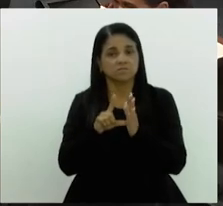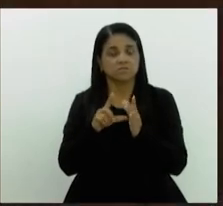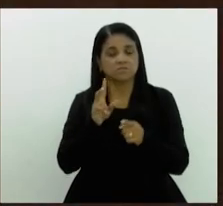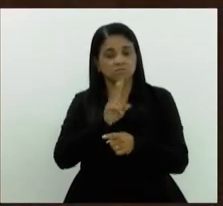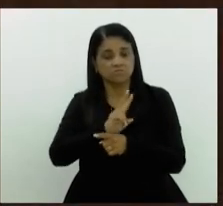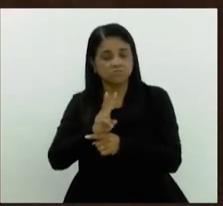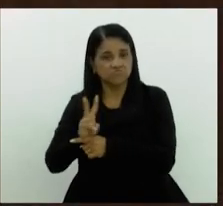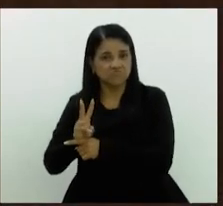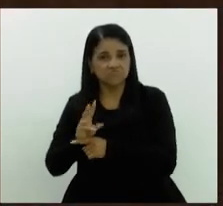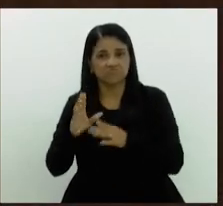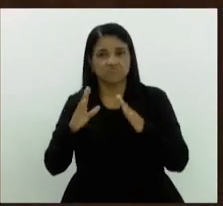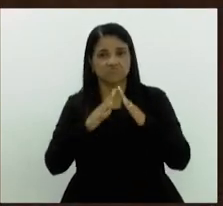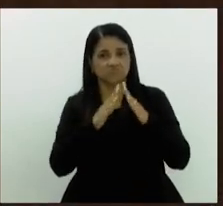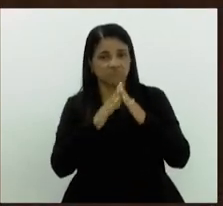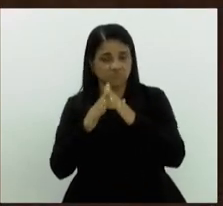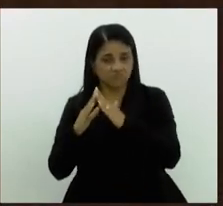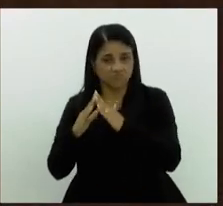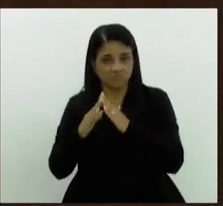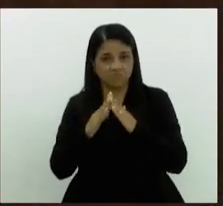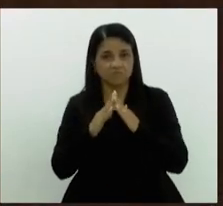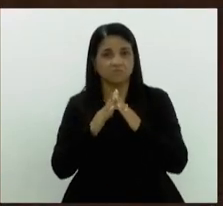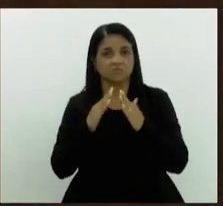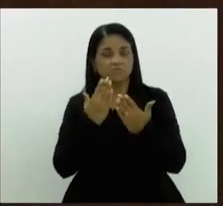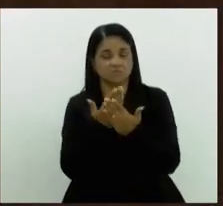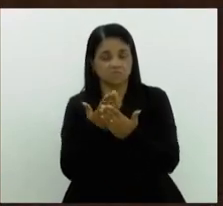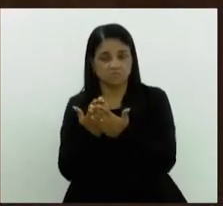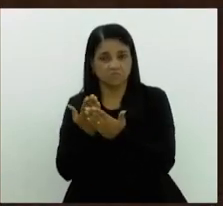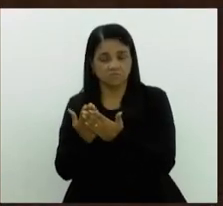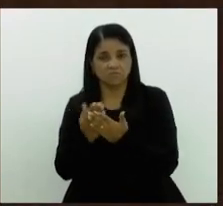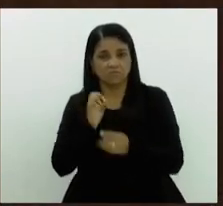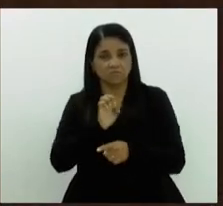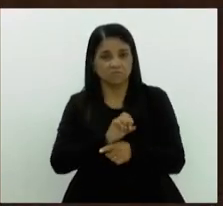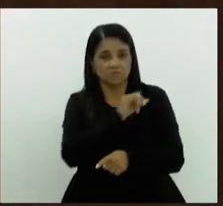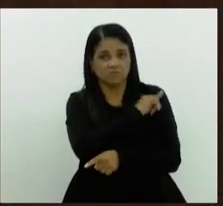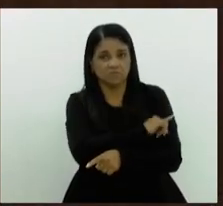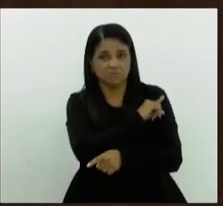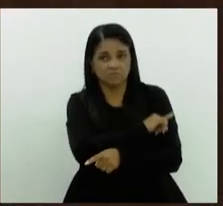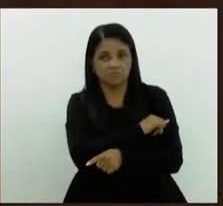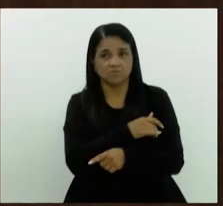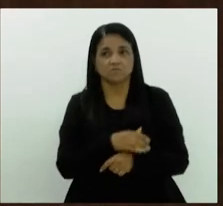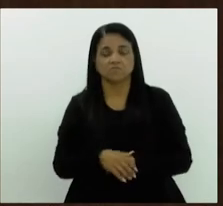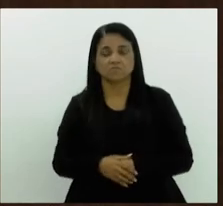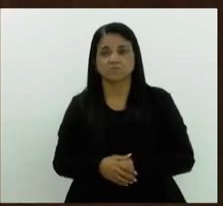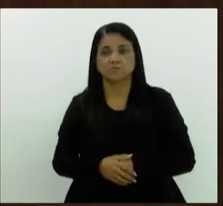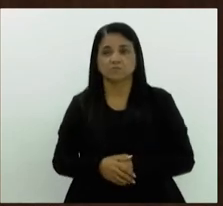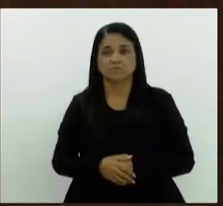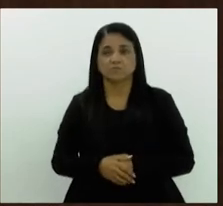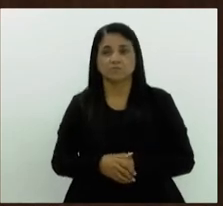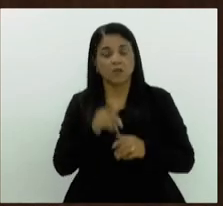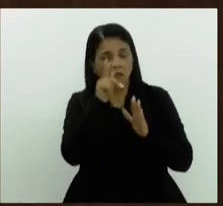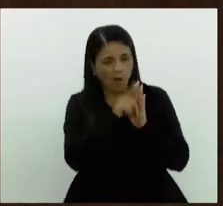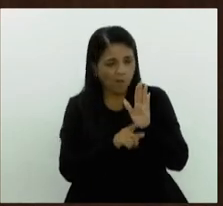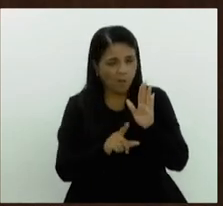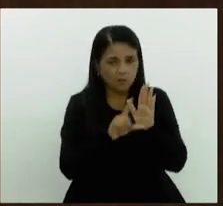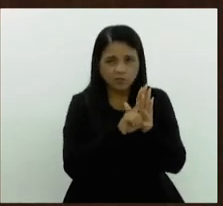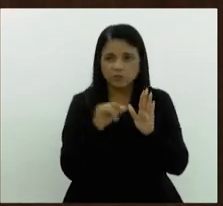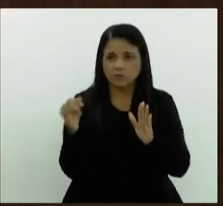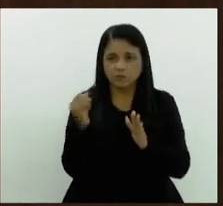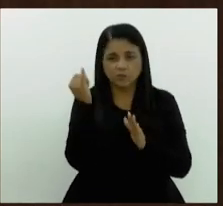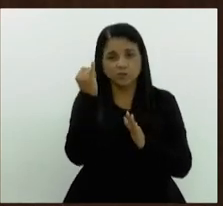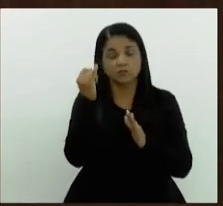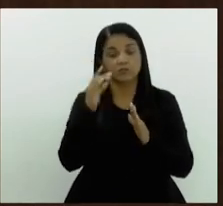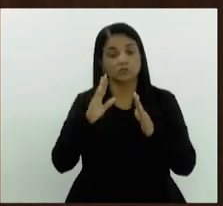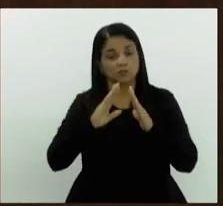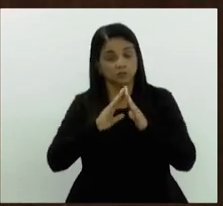no entorno das unidades escolares da rede estadual de ensino do estado de Jani e das outras providências é um projeto importante as diretores de escola